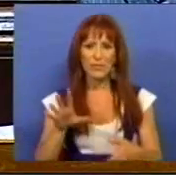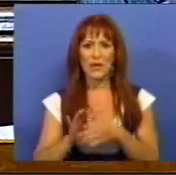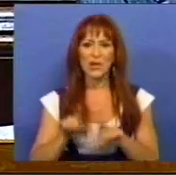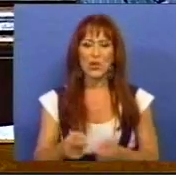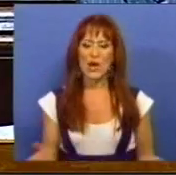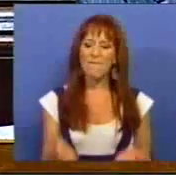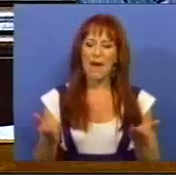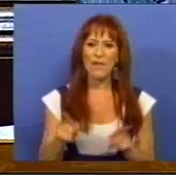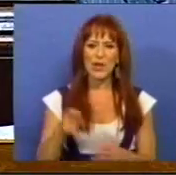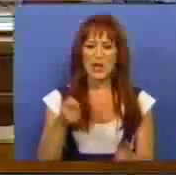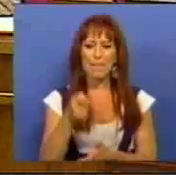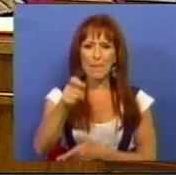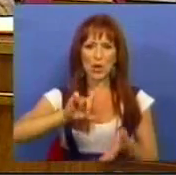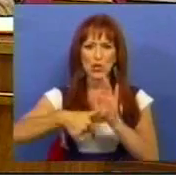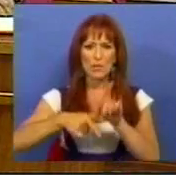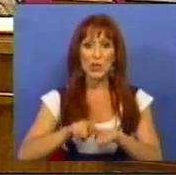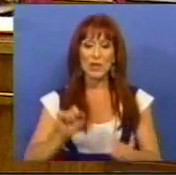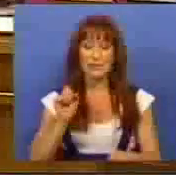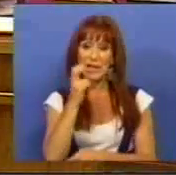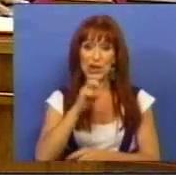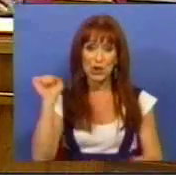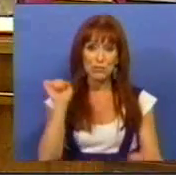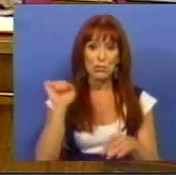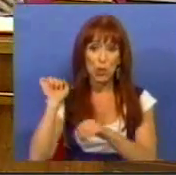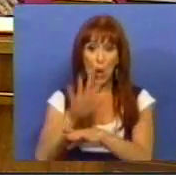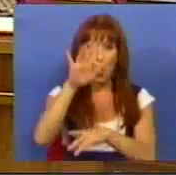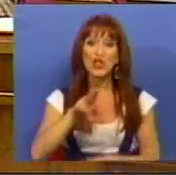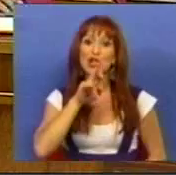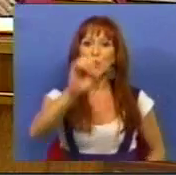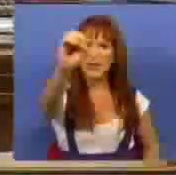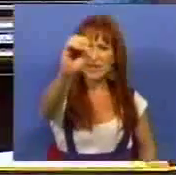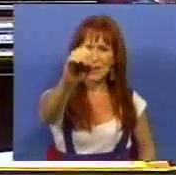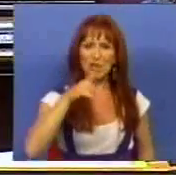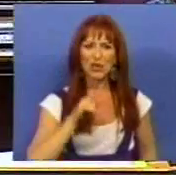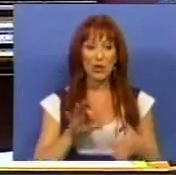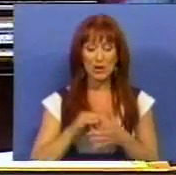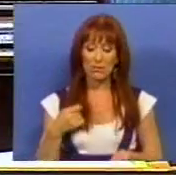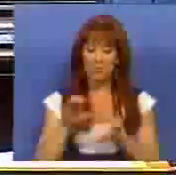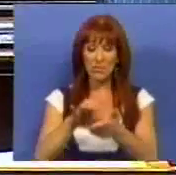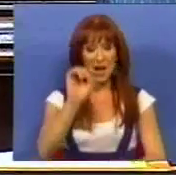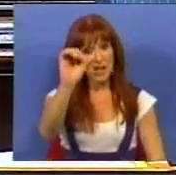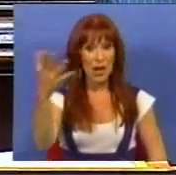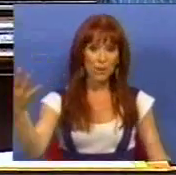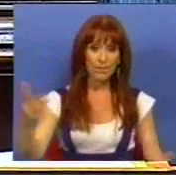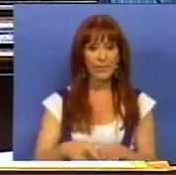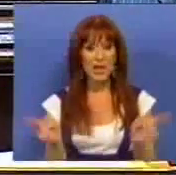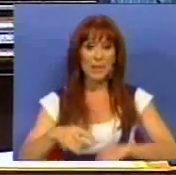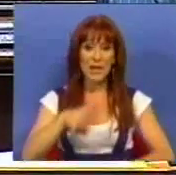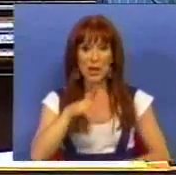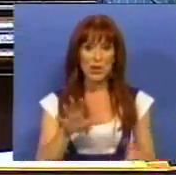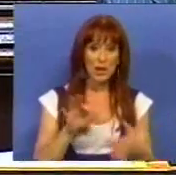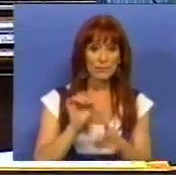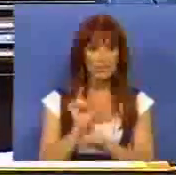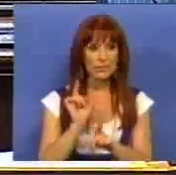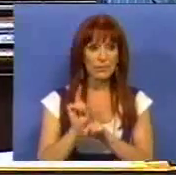incentivos pagos ao projeto de energia das ondas, a resposta é zero. Relativamente à indenização é zero e também diria que